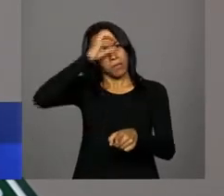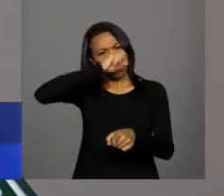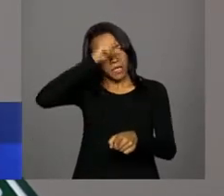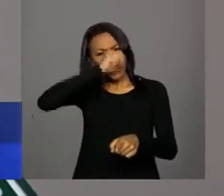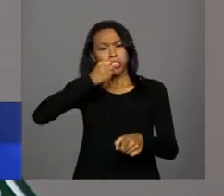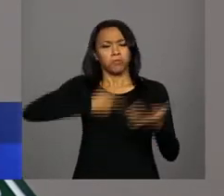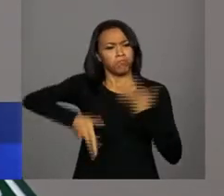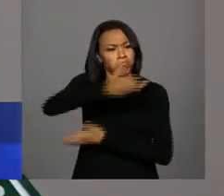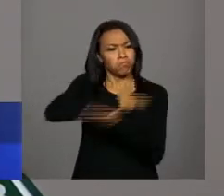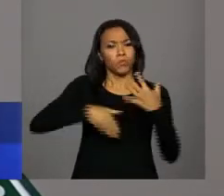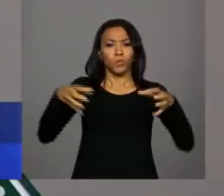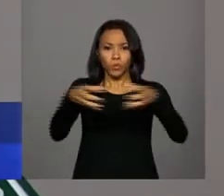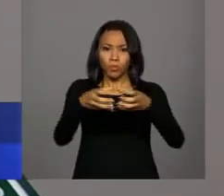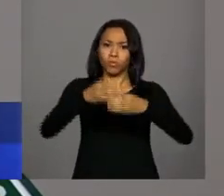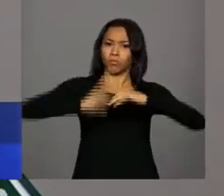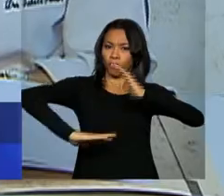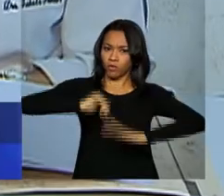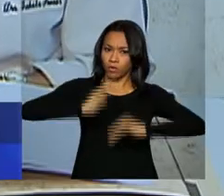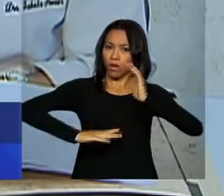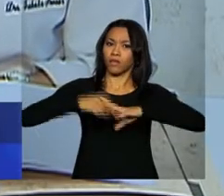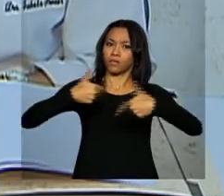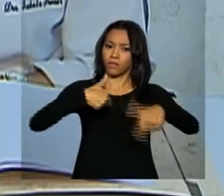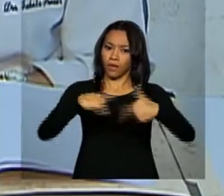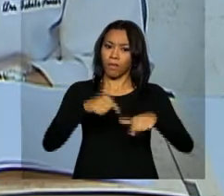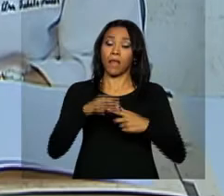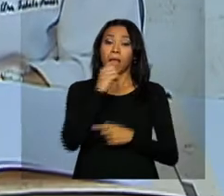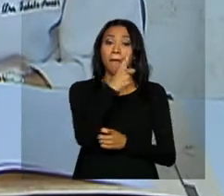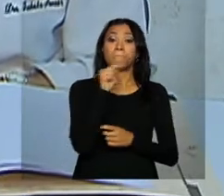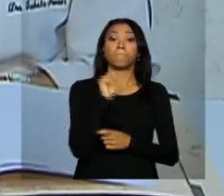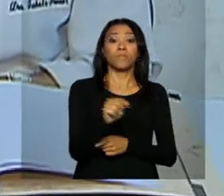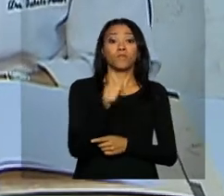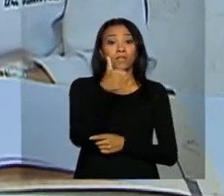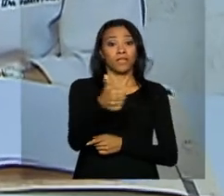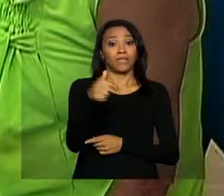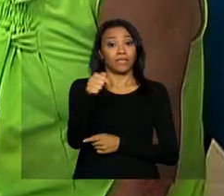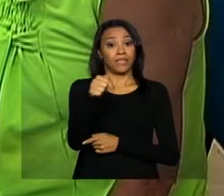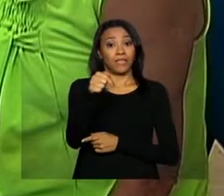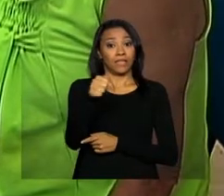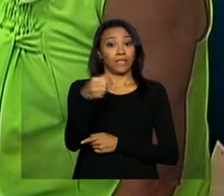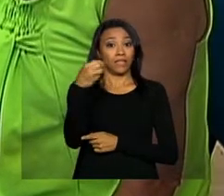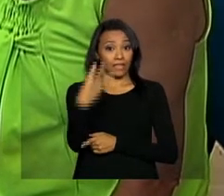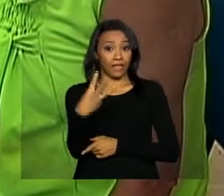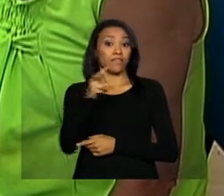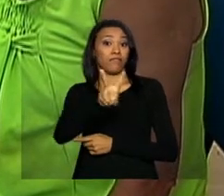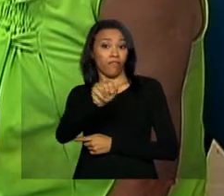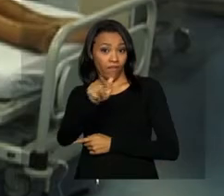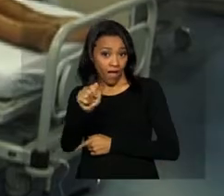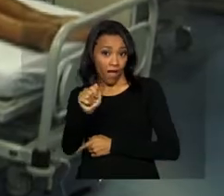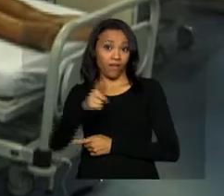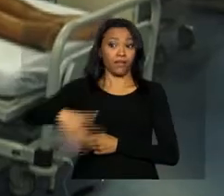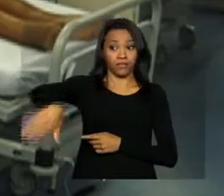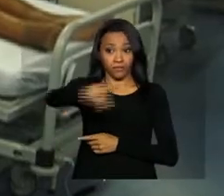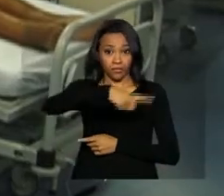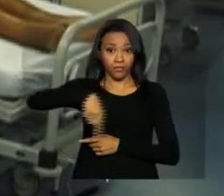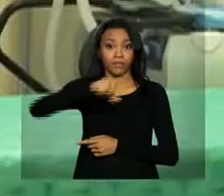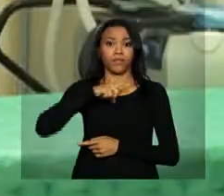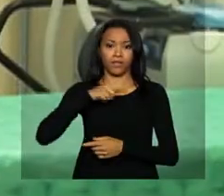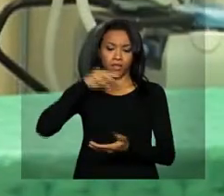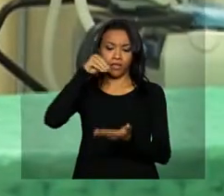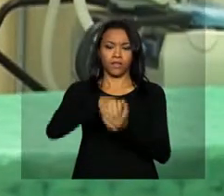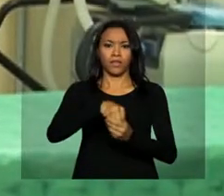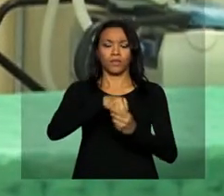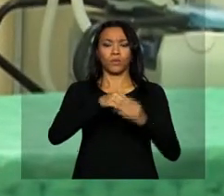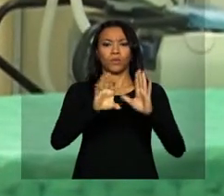pacientes, aprende com a equipe com que a gente trabalha. As 1.173 vagas restantes previstas no edital